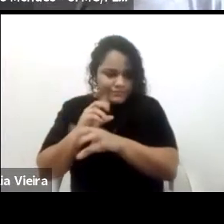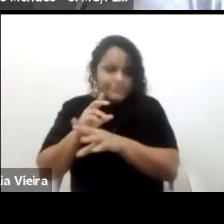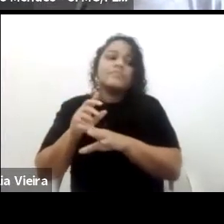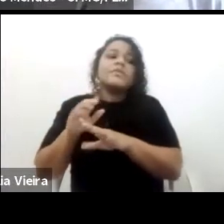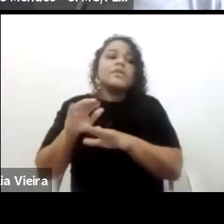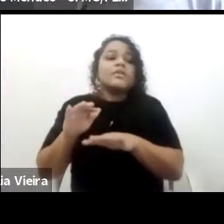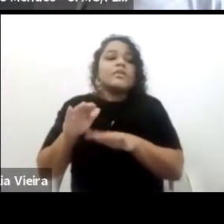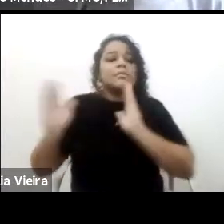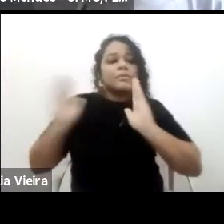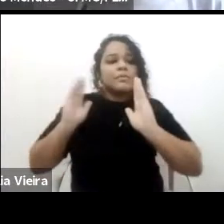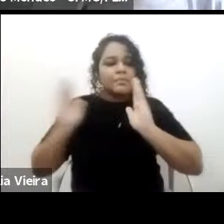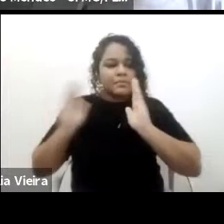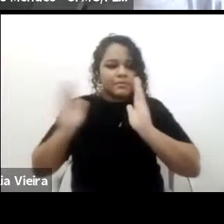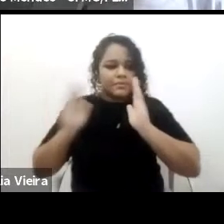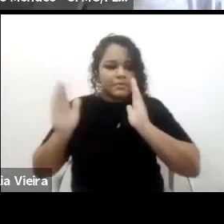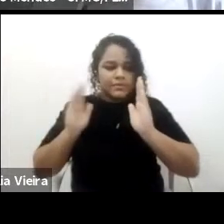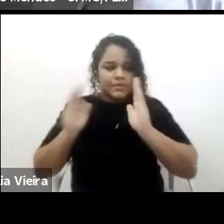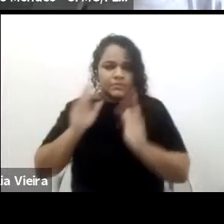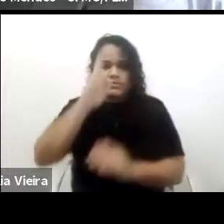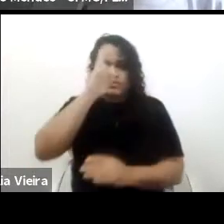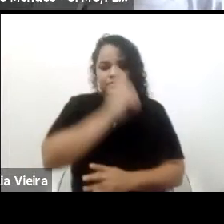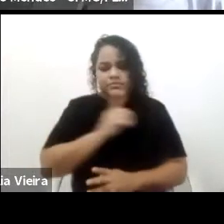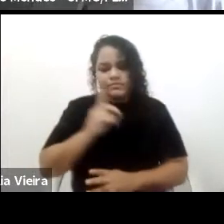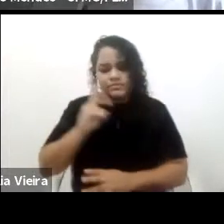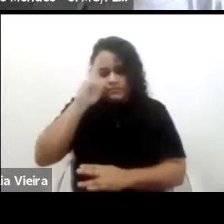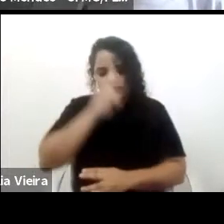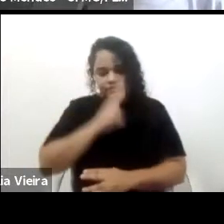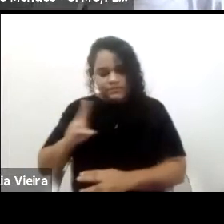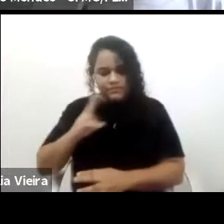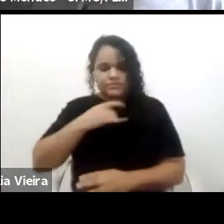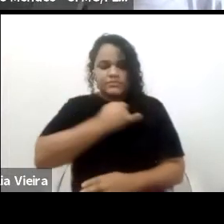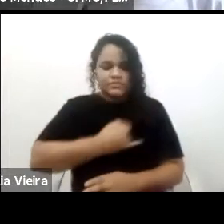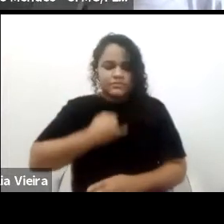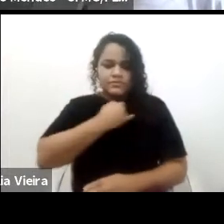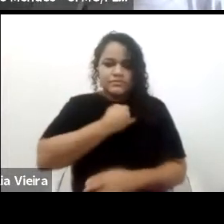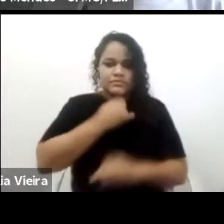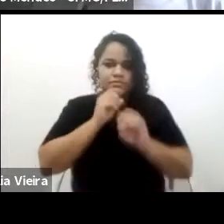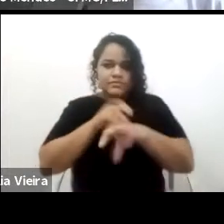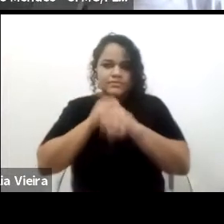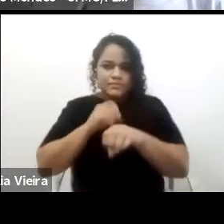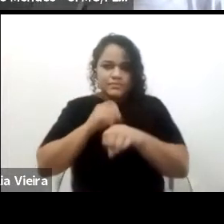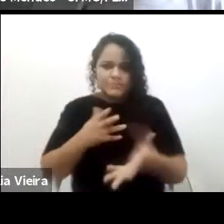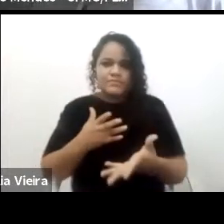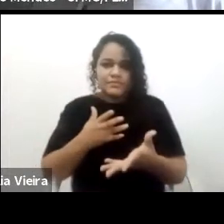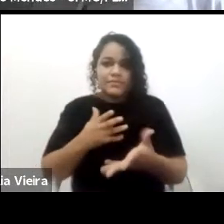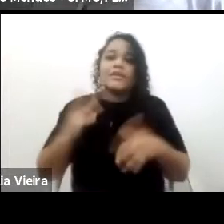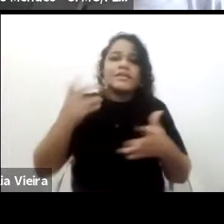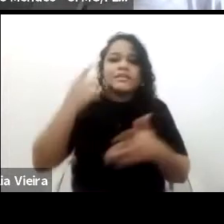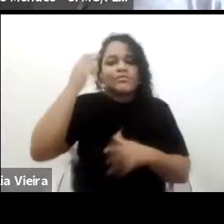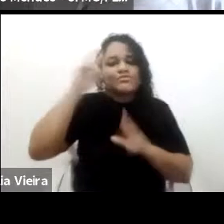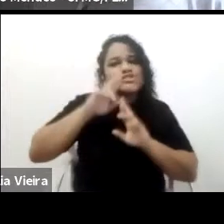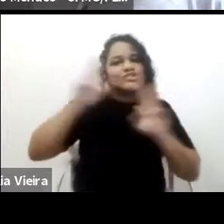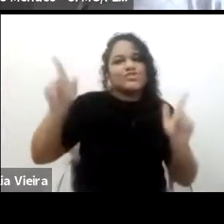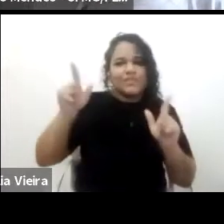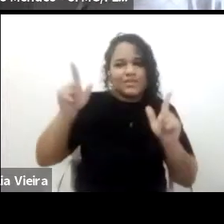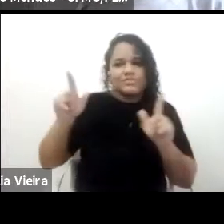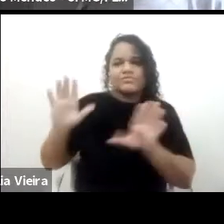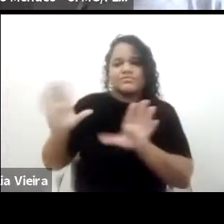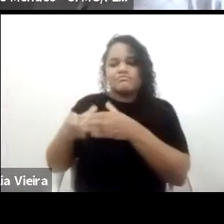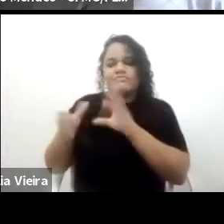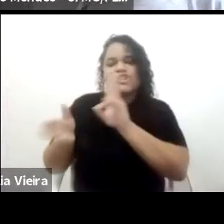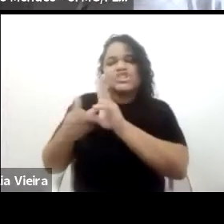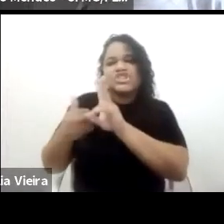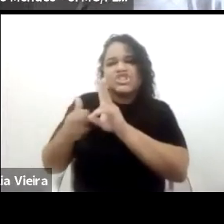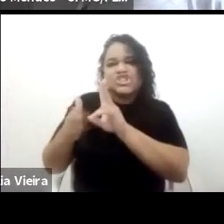Então, é muito diferente você pensar os indígenas que vão receber um aprendizado que a gente pode falar mais